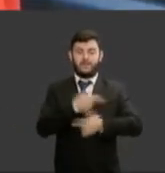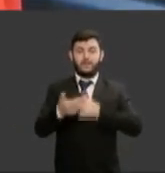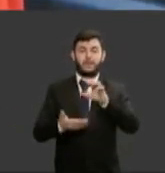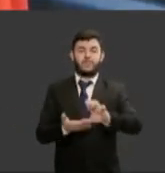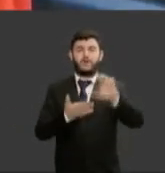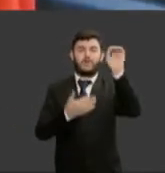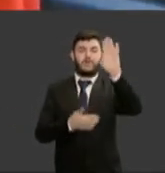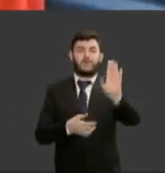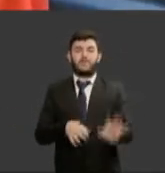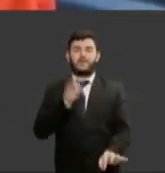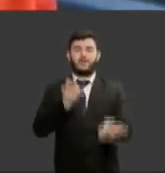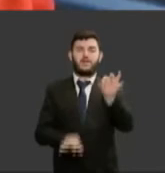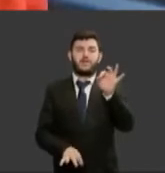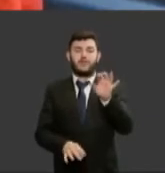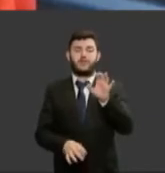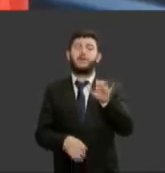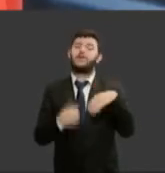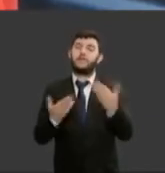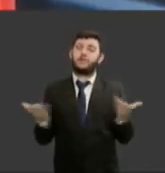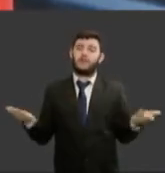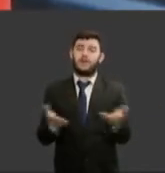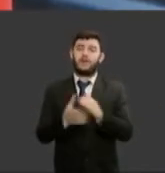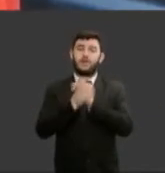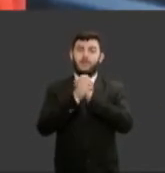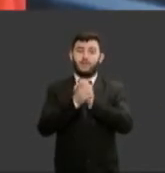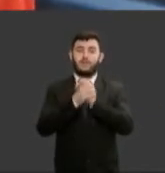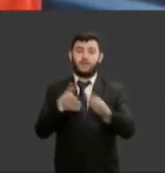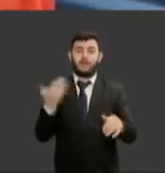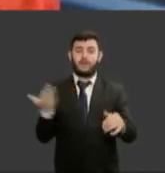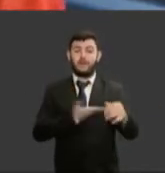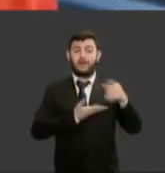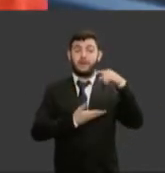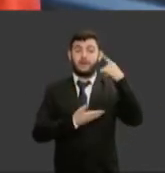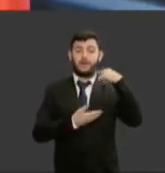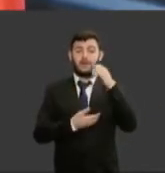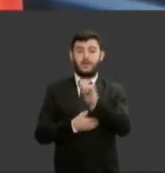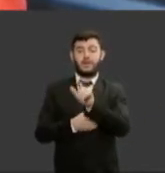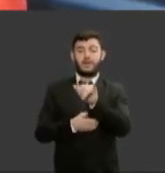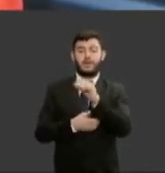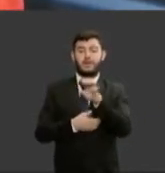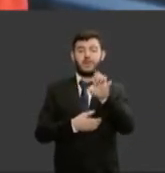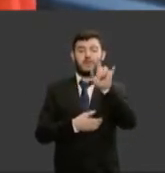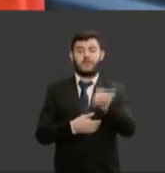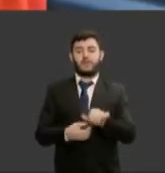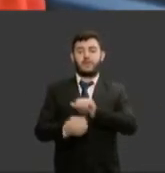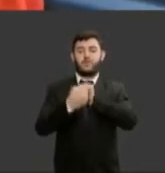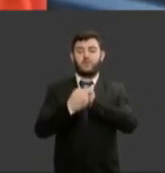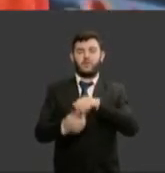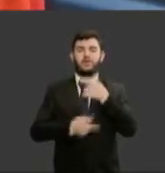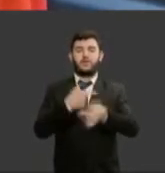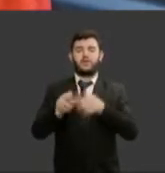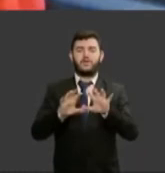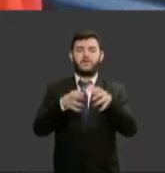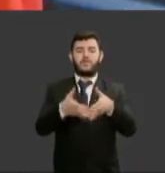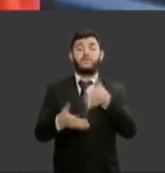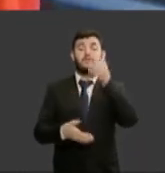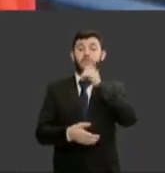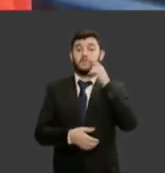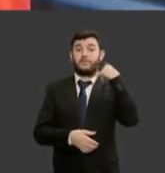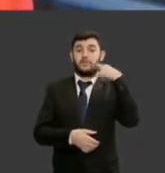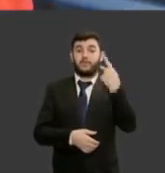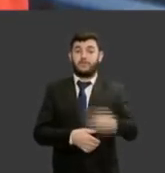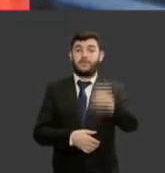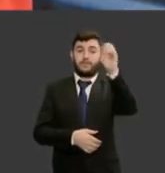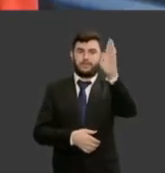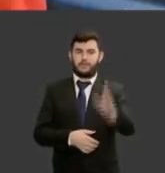cumprimentar ainda a minha colega advogada Alice Bianchini que foi comigo membro da Comissão Nacional da Mulher Advogada e que hoje vem